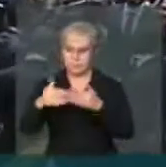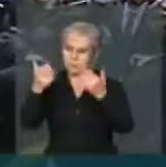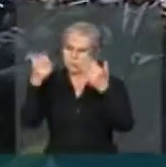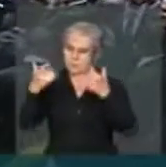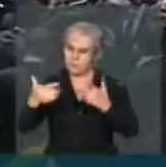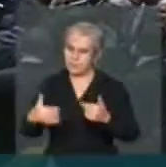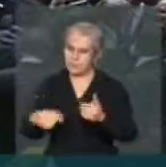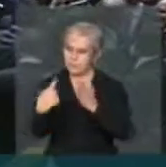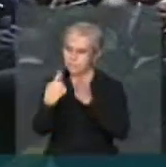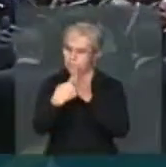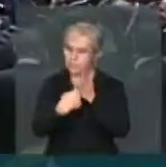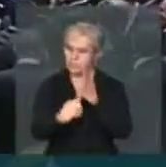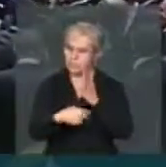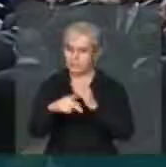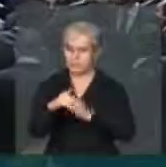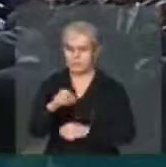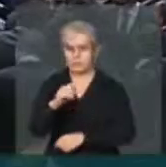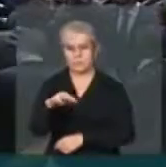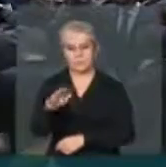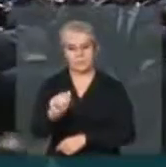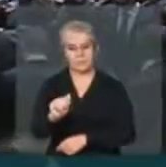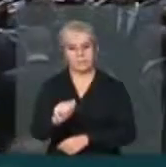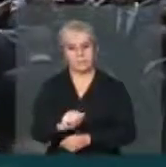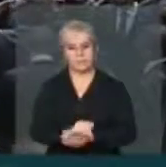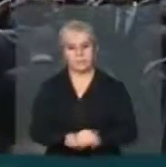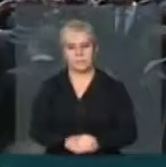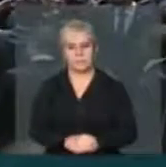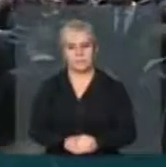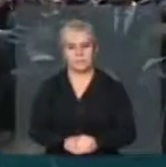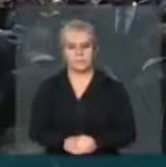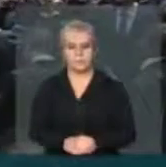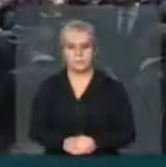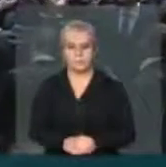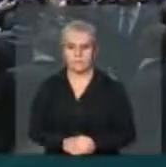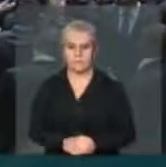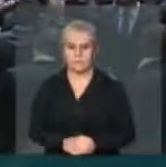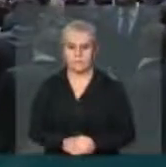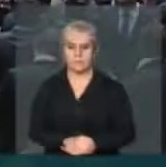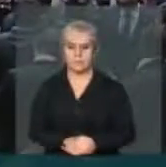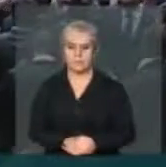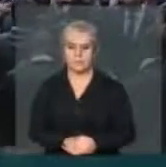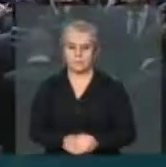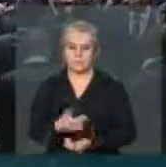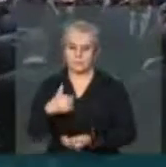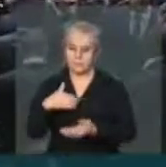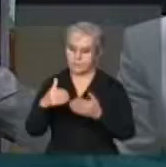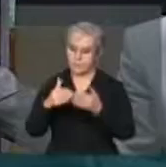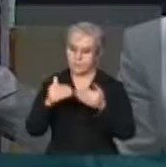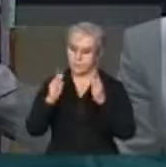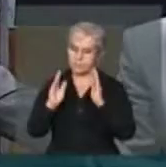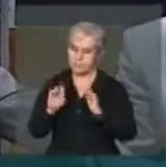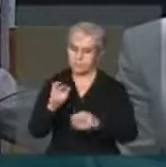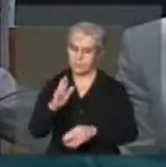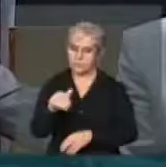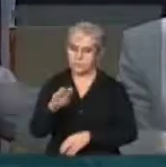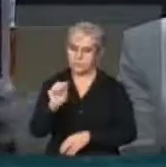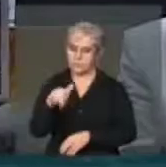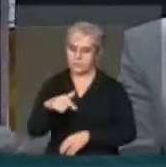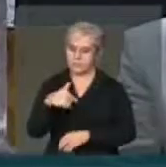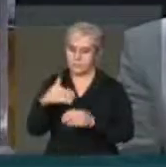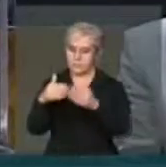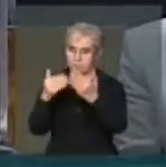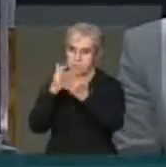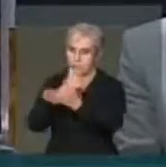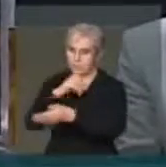depois? O senhor vai me dar a palavra? Estou pedindo a você mesmo, pedi para o Renan, pedi para a vossa excelência, pedi esse moço na